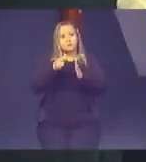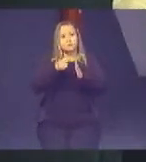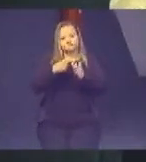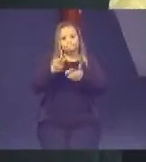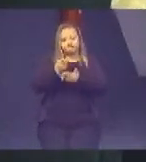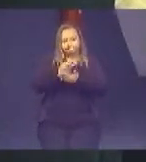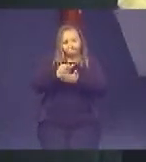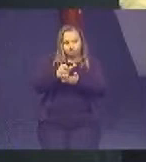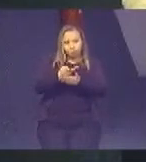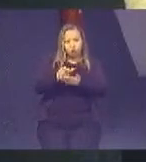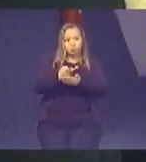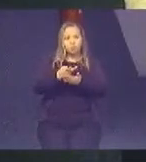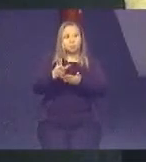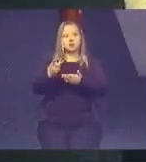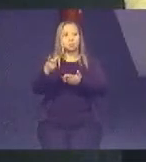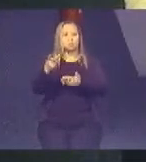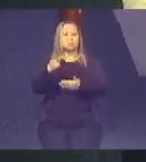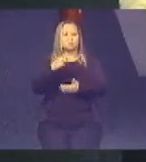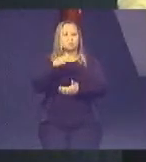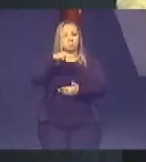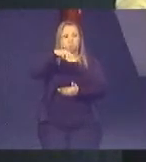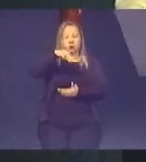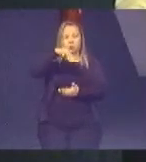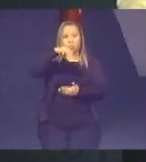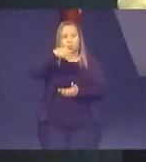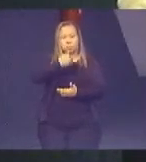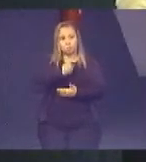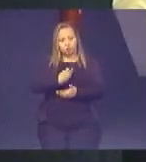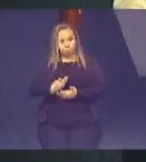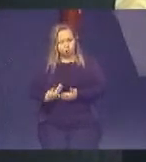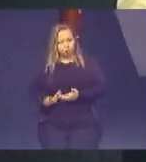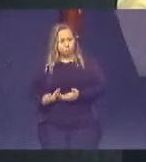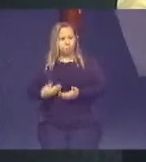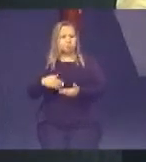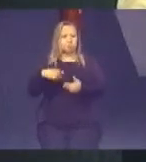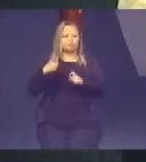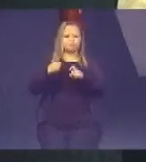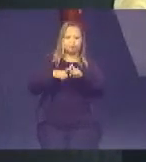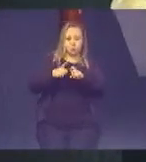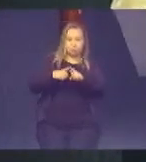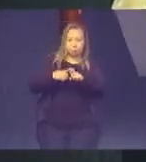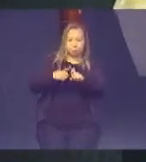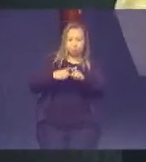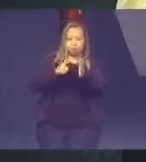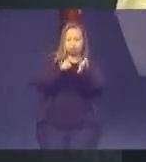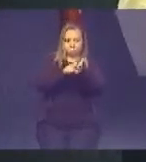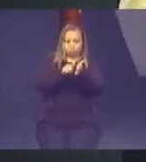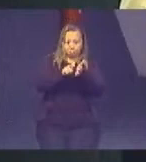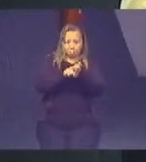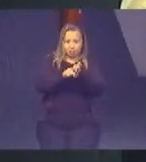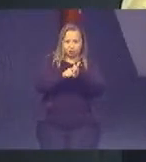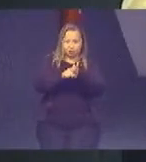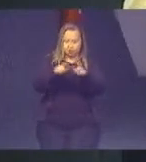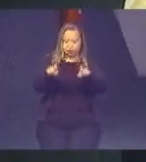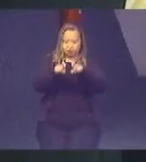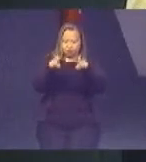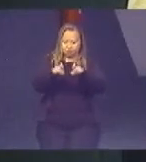Ministério Público, desde a sentença. E todos os laudos médicos, eles saem pelo próprio sistema informatizado.